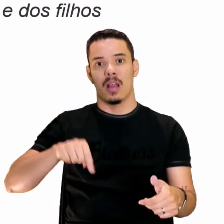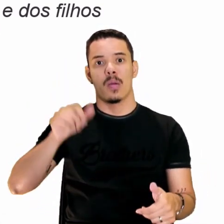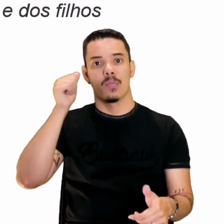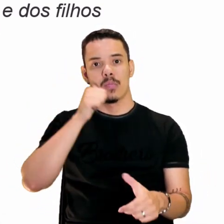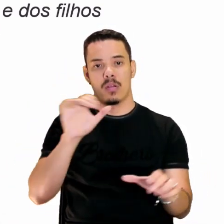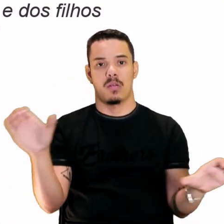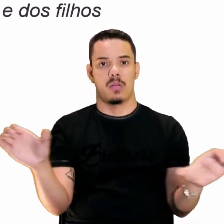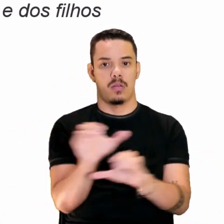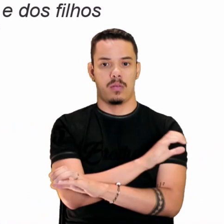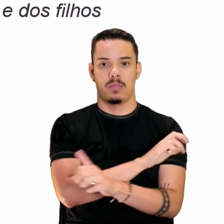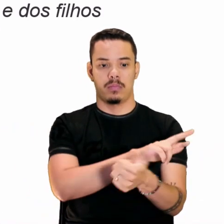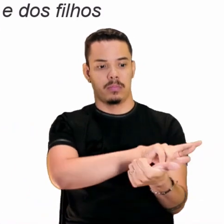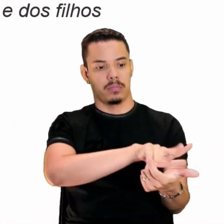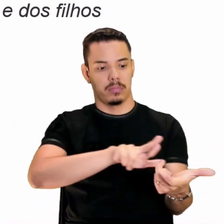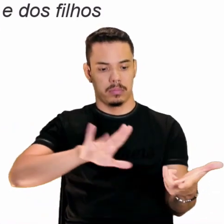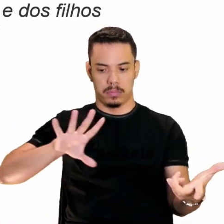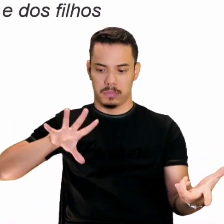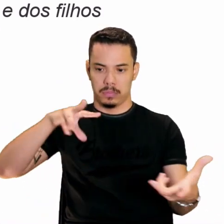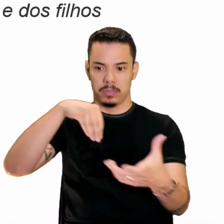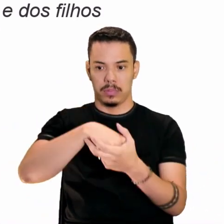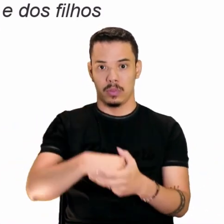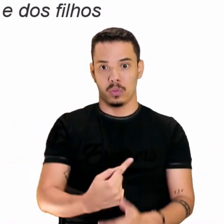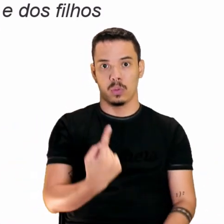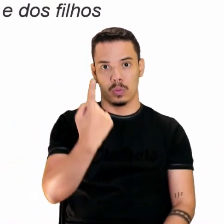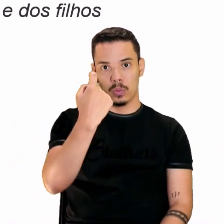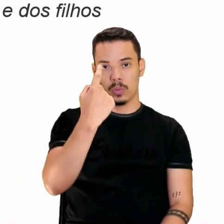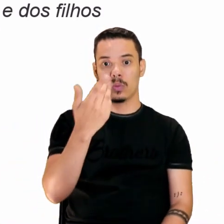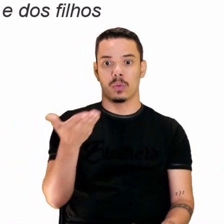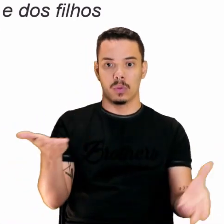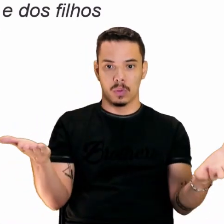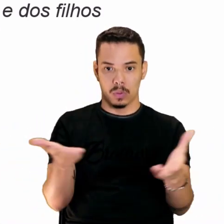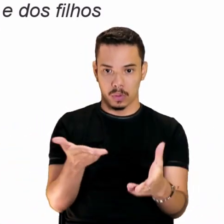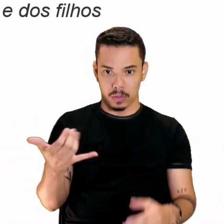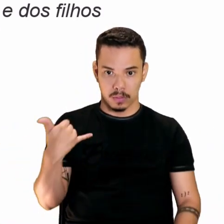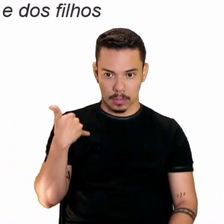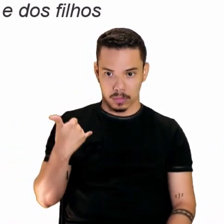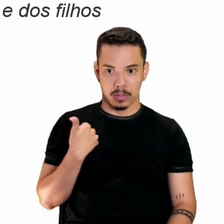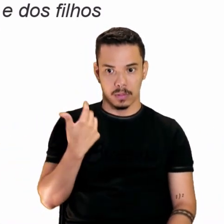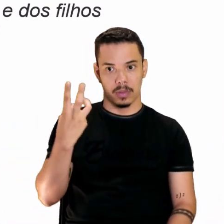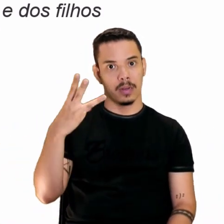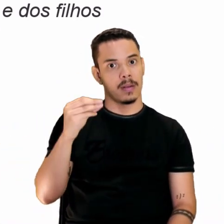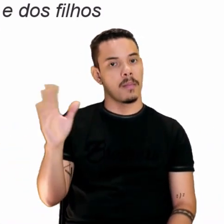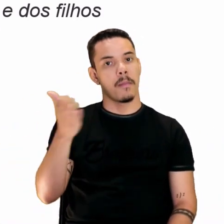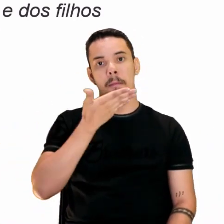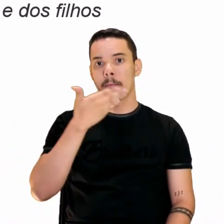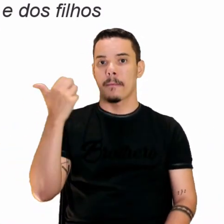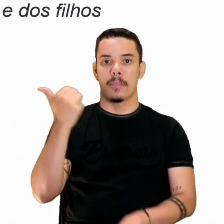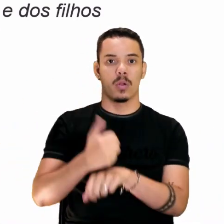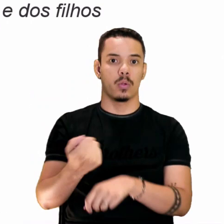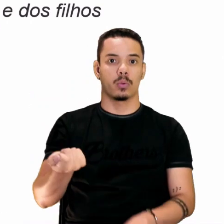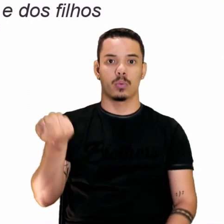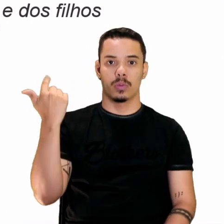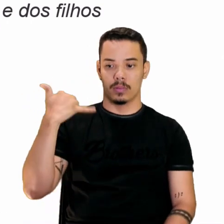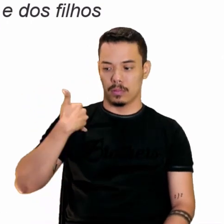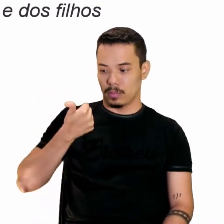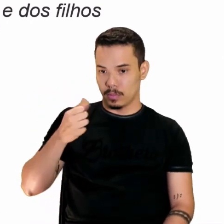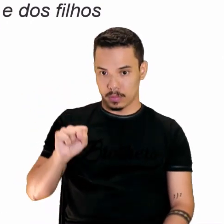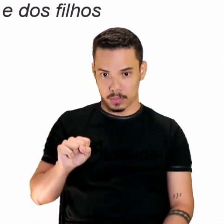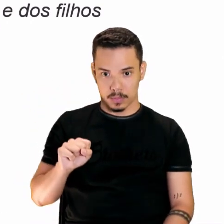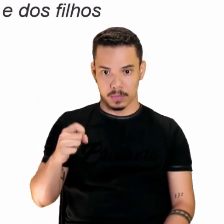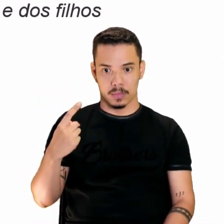E se você quer saber, hoje, aos 30, é melhor que aos 18. Nem Balzac